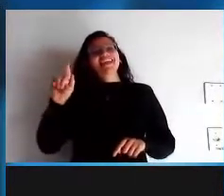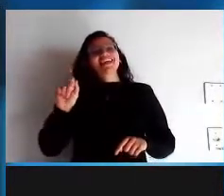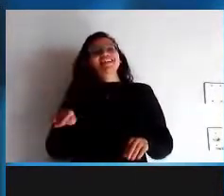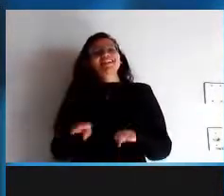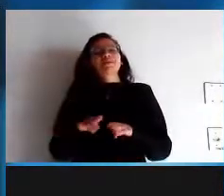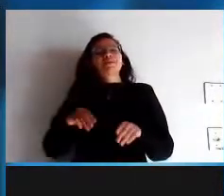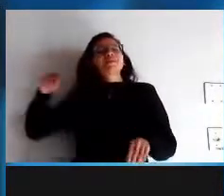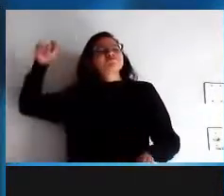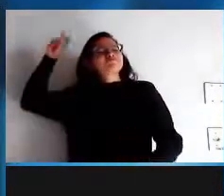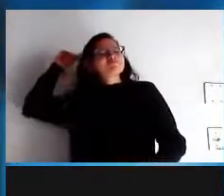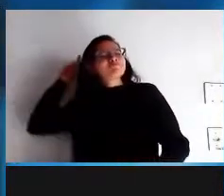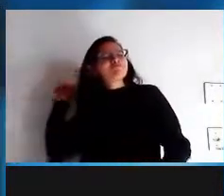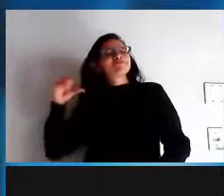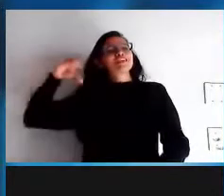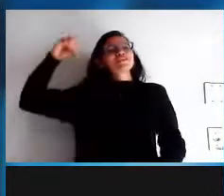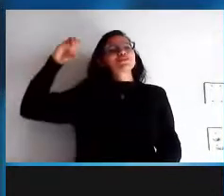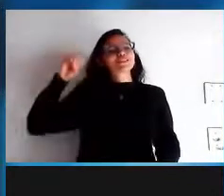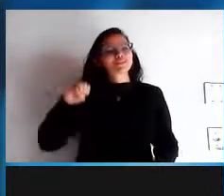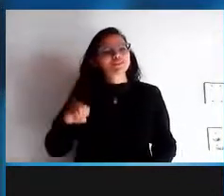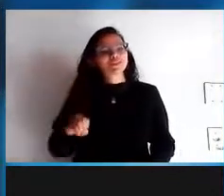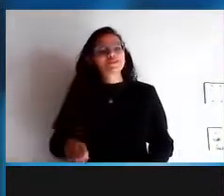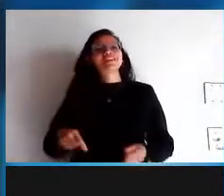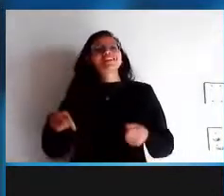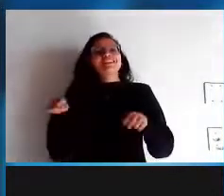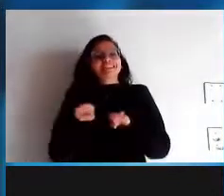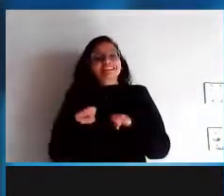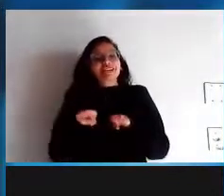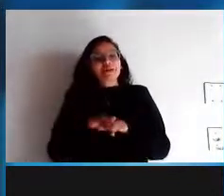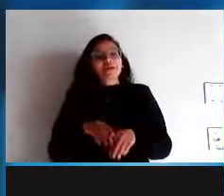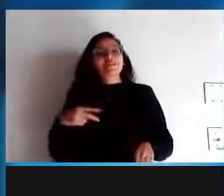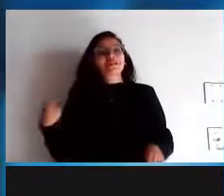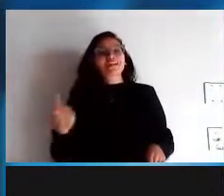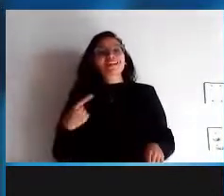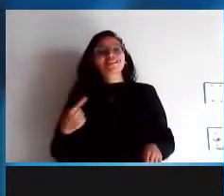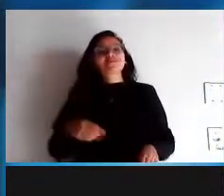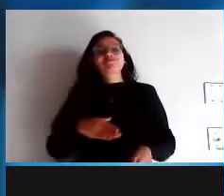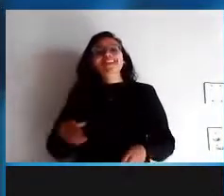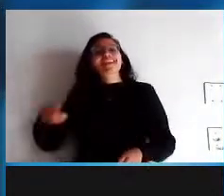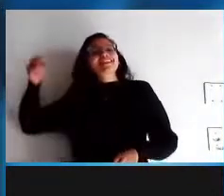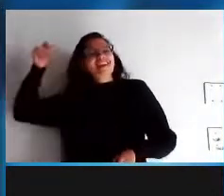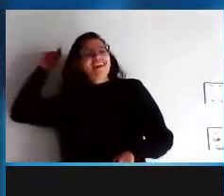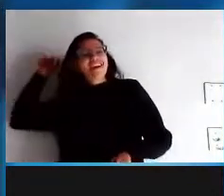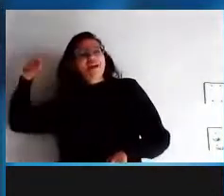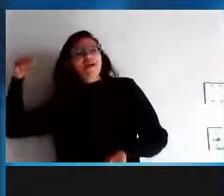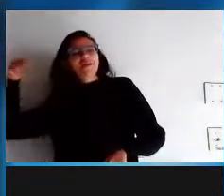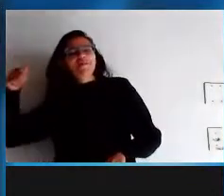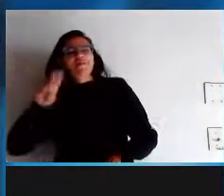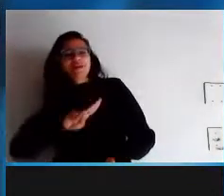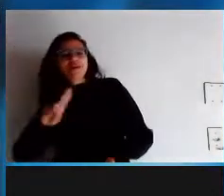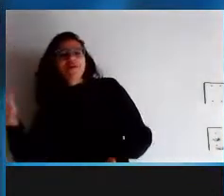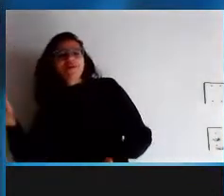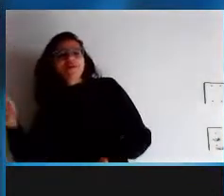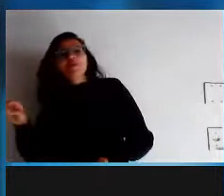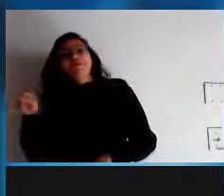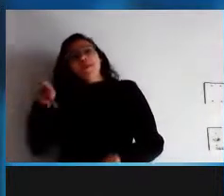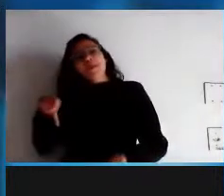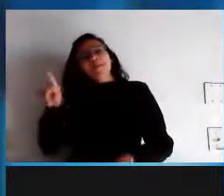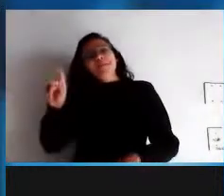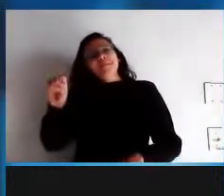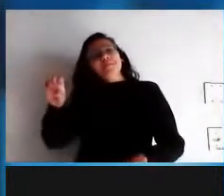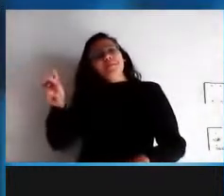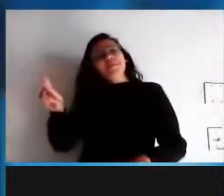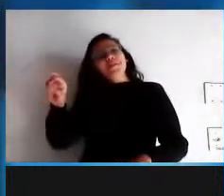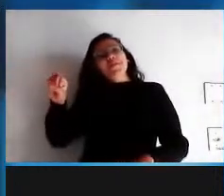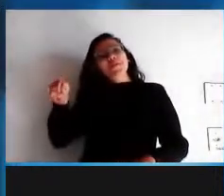sou desenvolvedor também jurássico do tempo que a gente era chamado de programador né e sou um instrutor com paixão trabalho